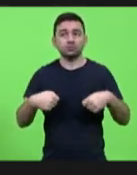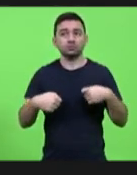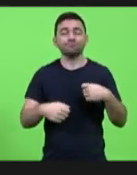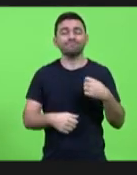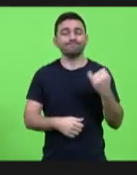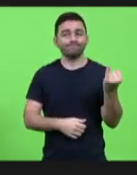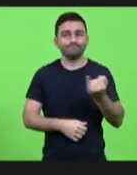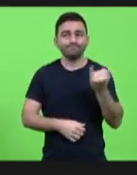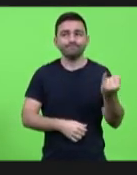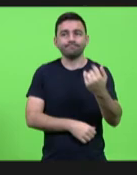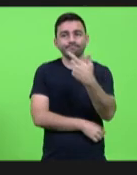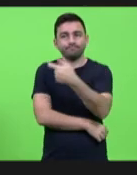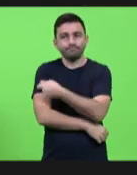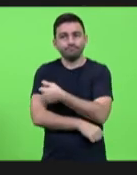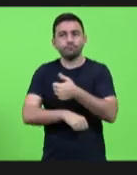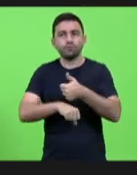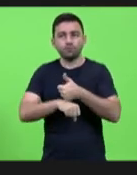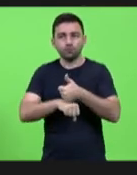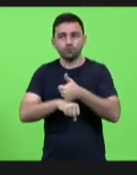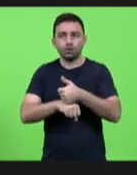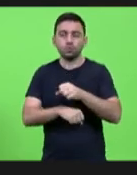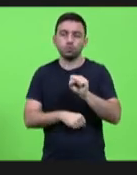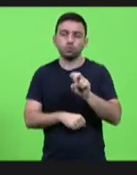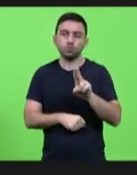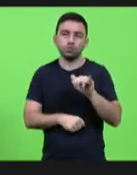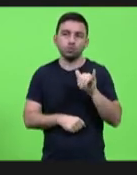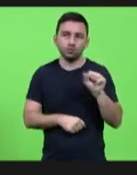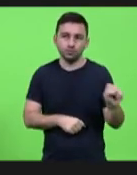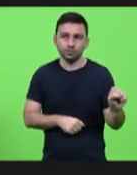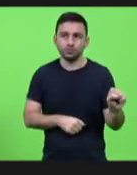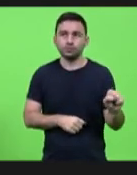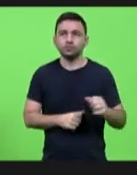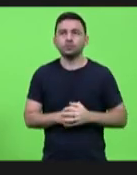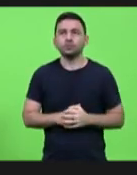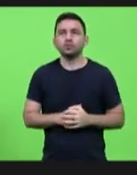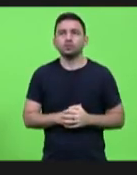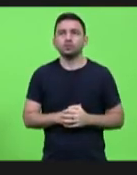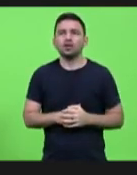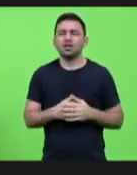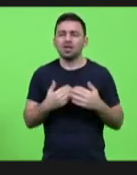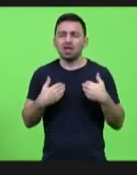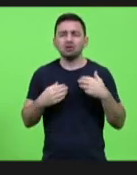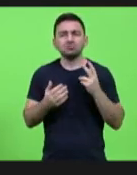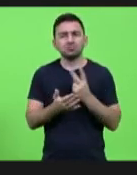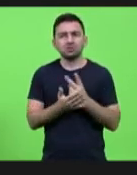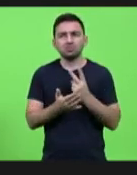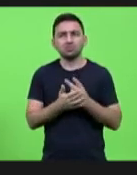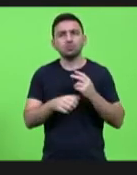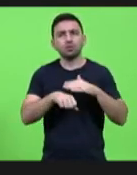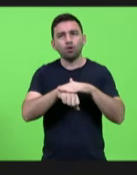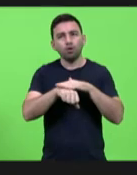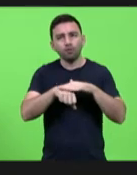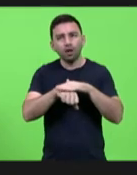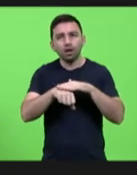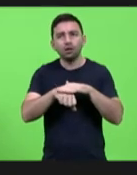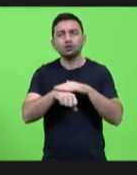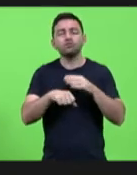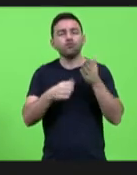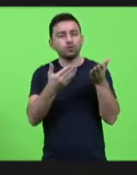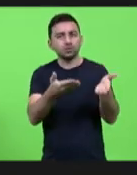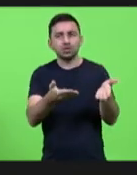importante para os profissionais dos SUAS. Em toda conversa que eu tive com a senhora, sempre a senhora pontuou isso, a importância